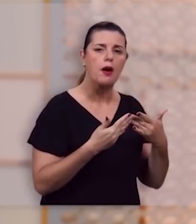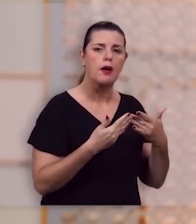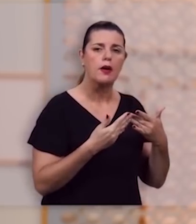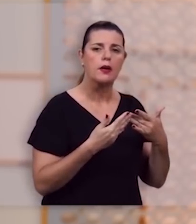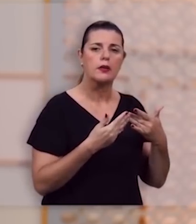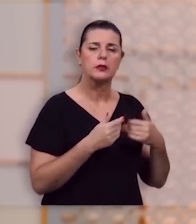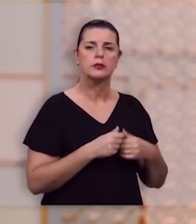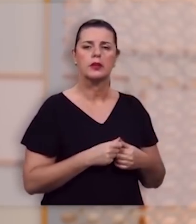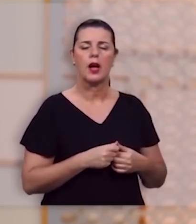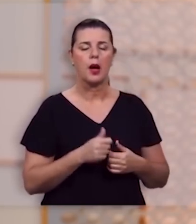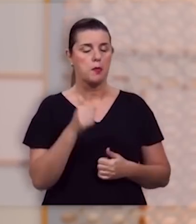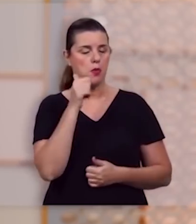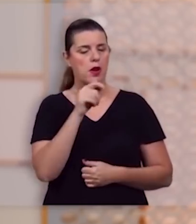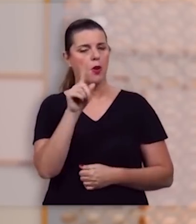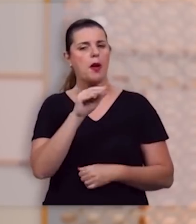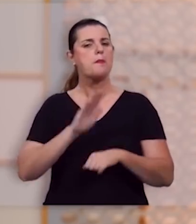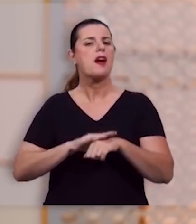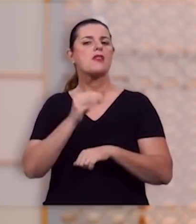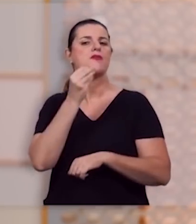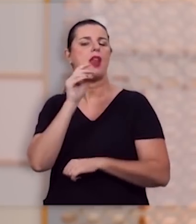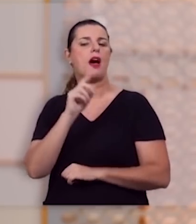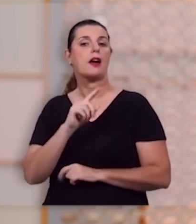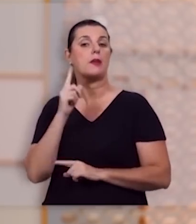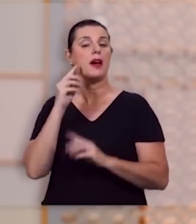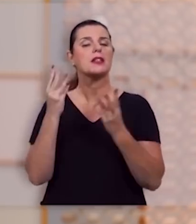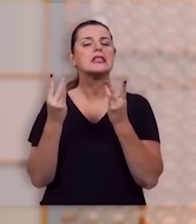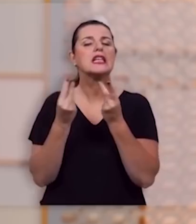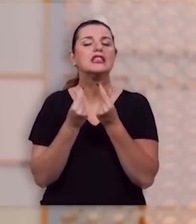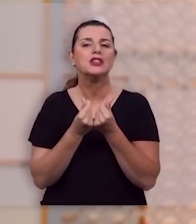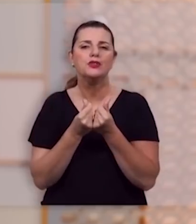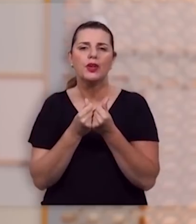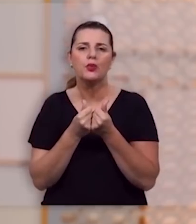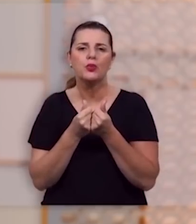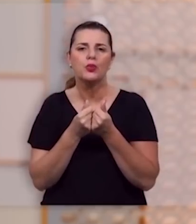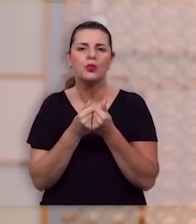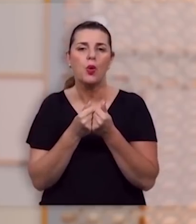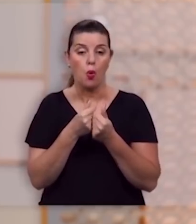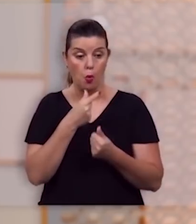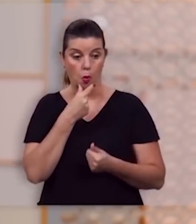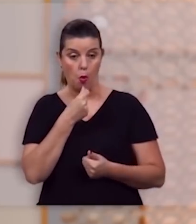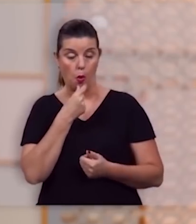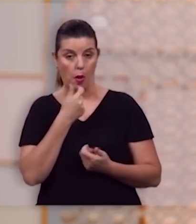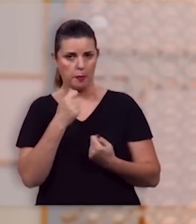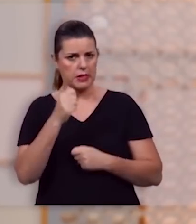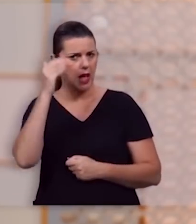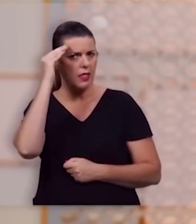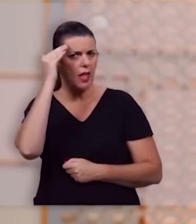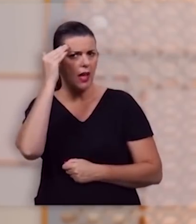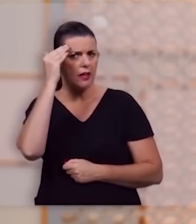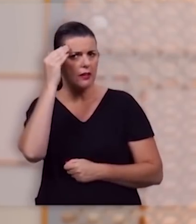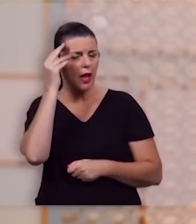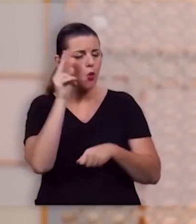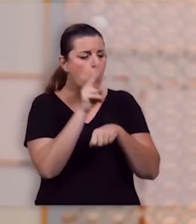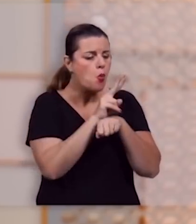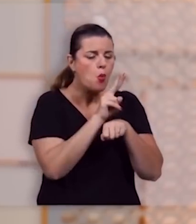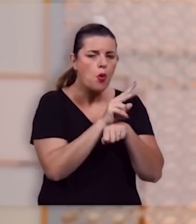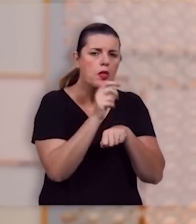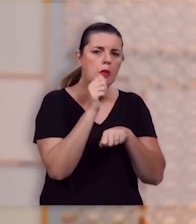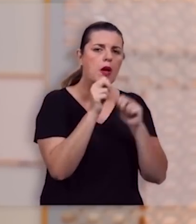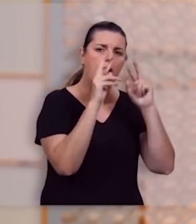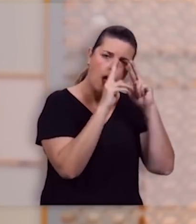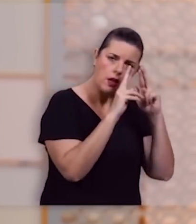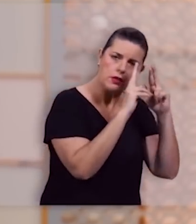ao contrário mas a mulher é mais sensível e o homem precisa entender isso e tratá-la com